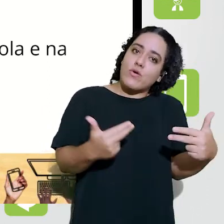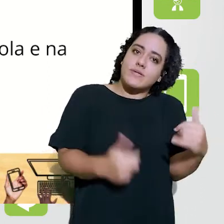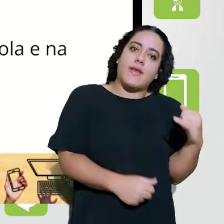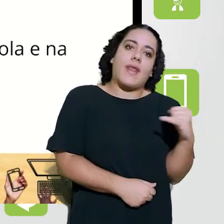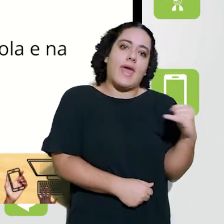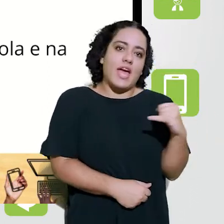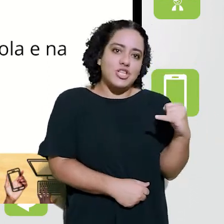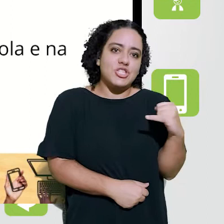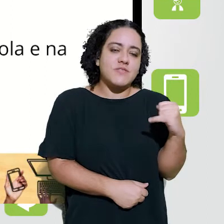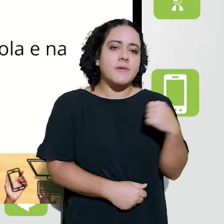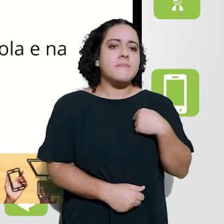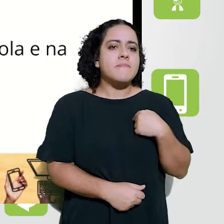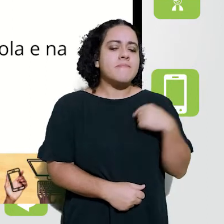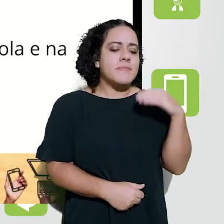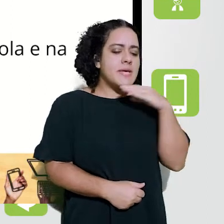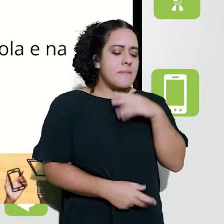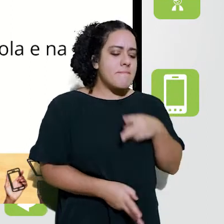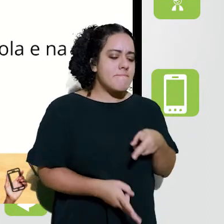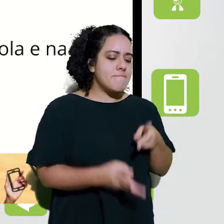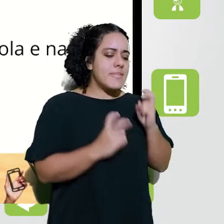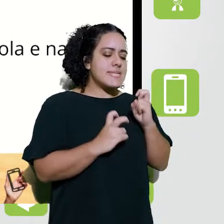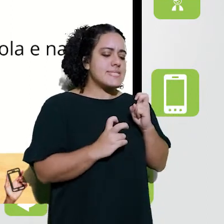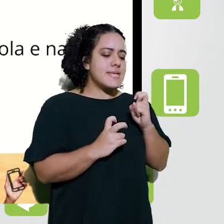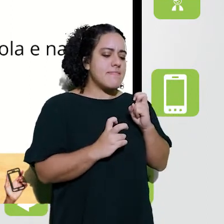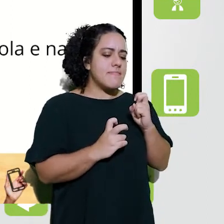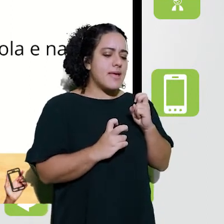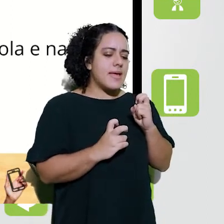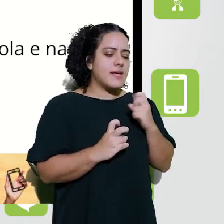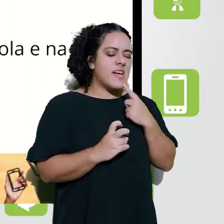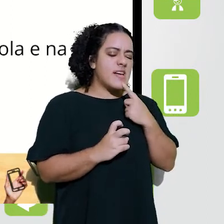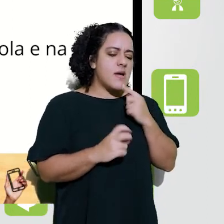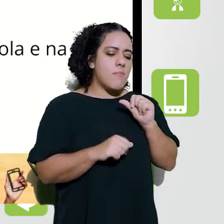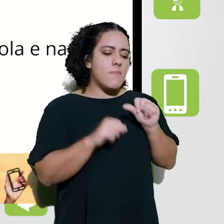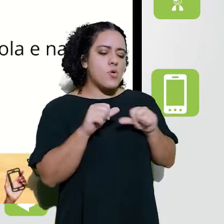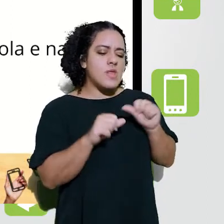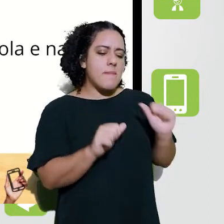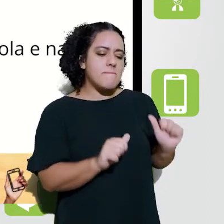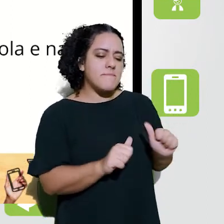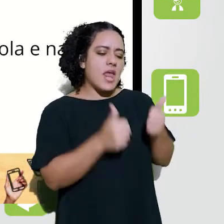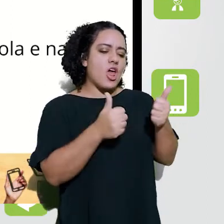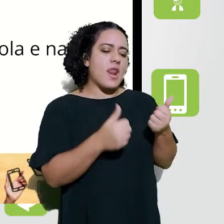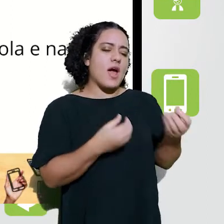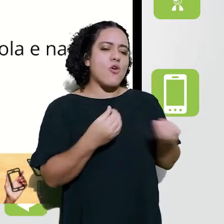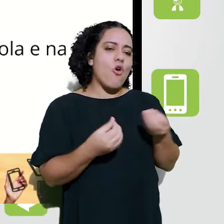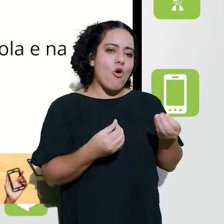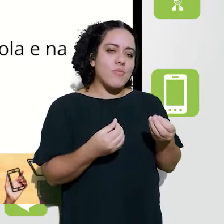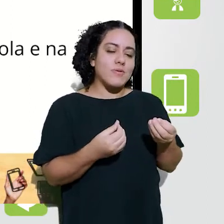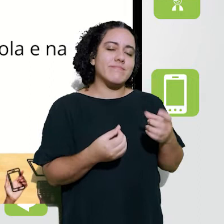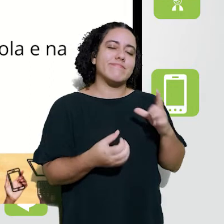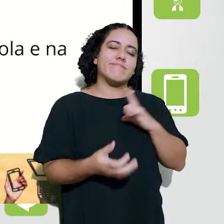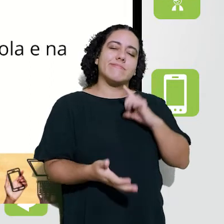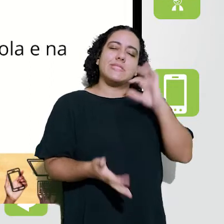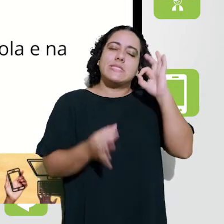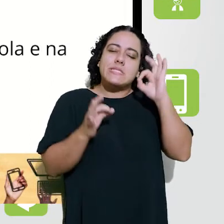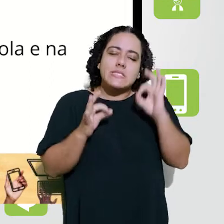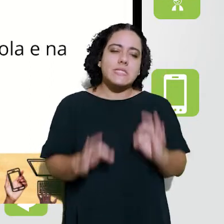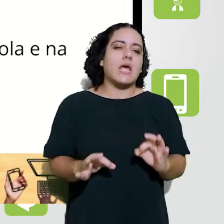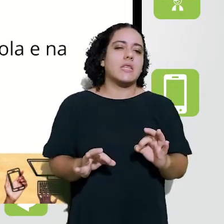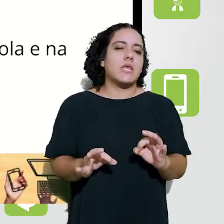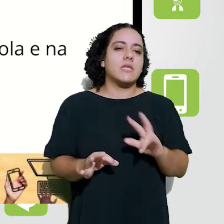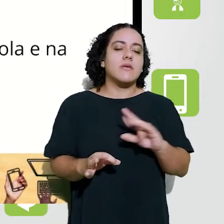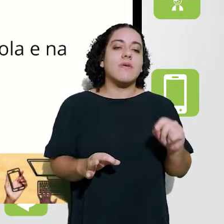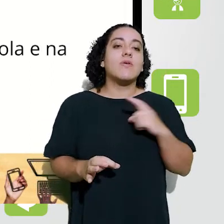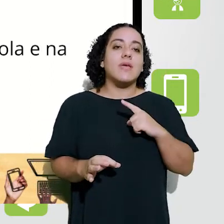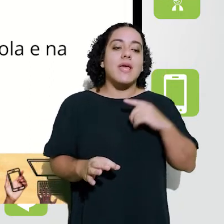pontos positivos e pontos não tão positivos, né? E percebemos como a gente poderia fazer diferente,